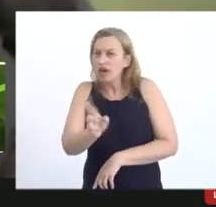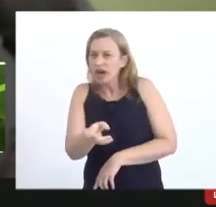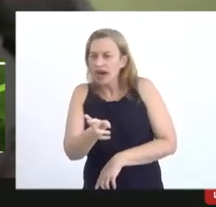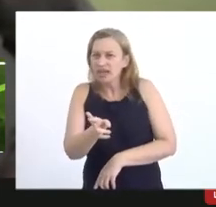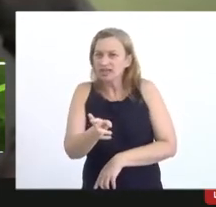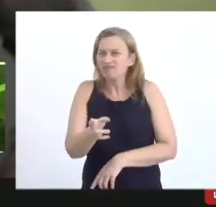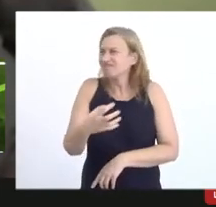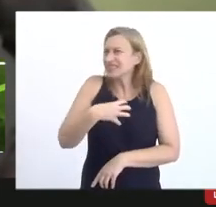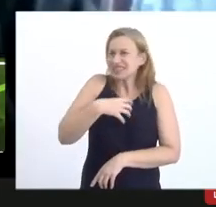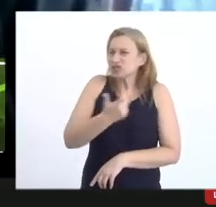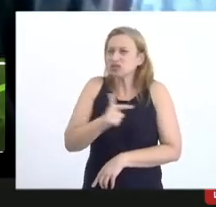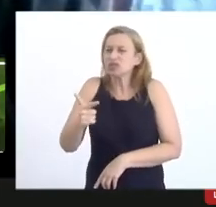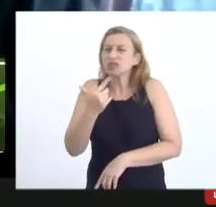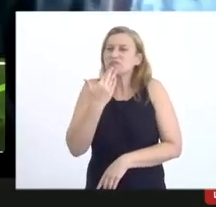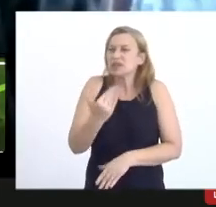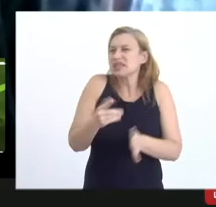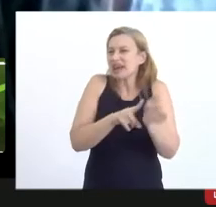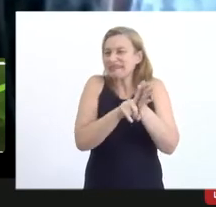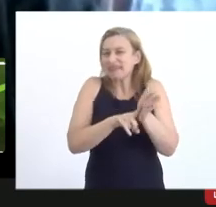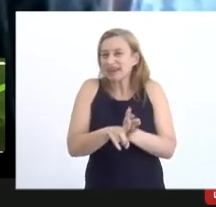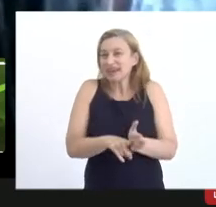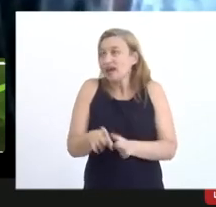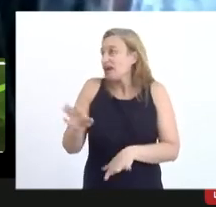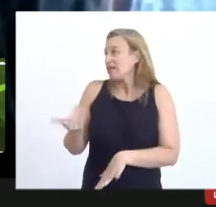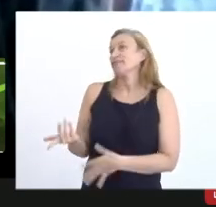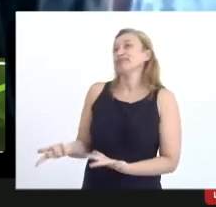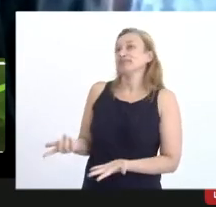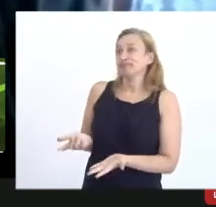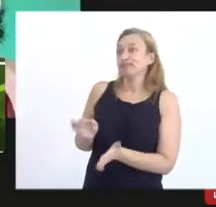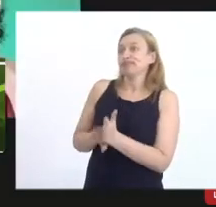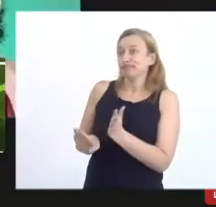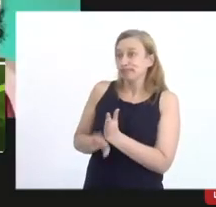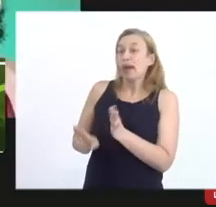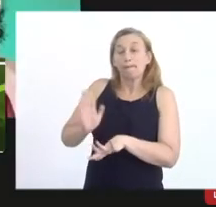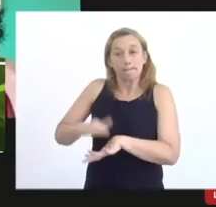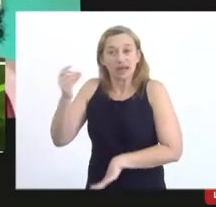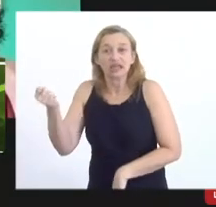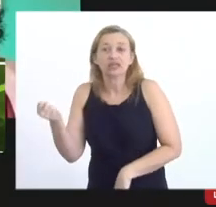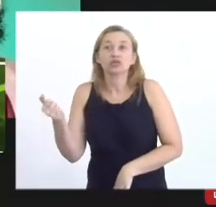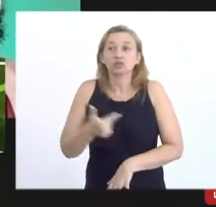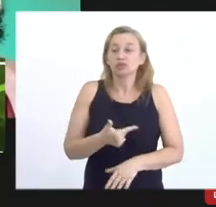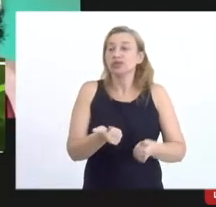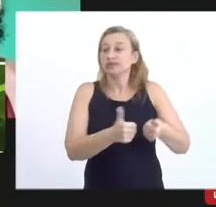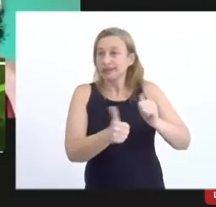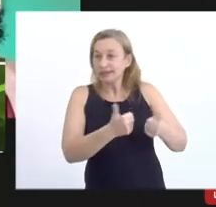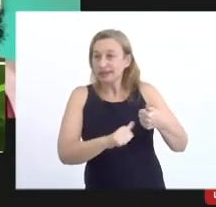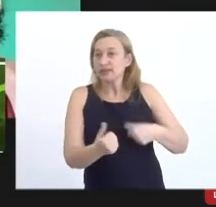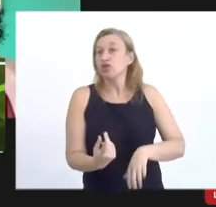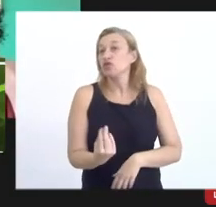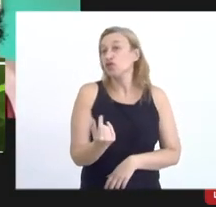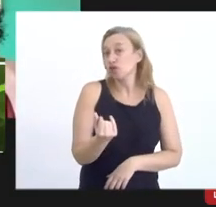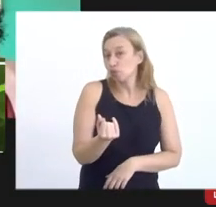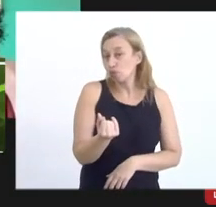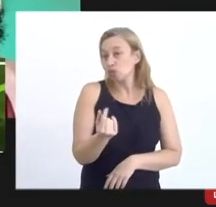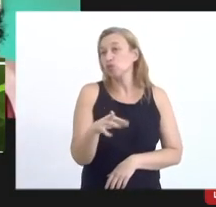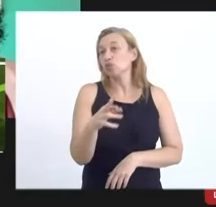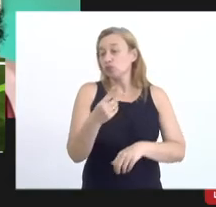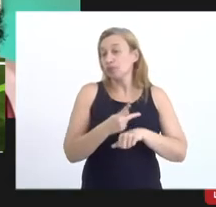pediu uma análise você ia gastar mais avaliando do que o valor do prêmio exatamente